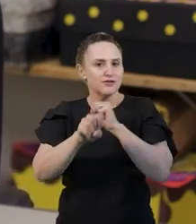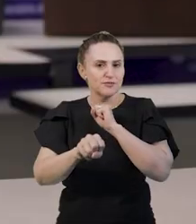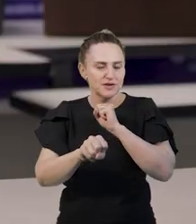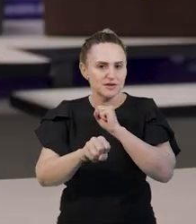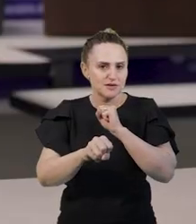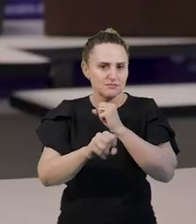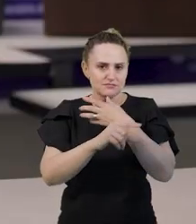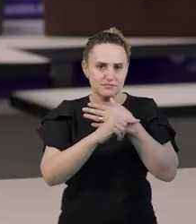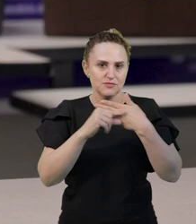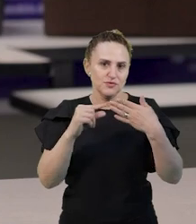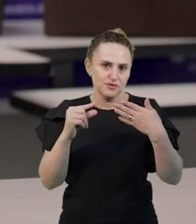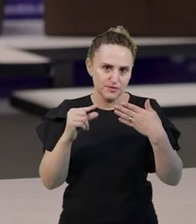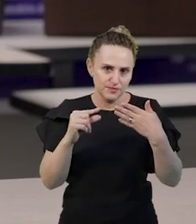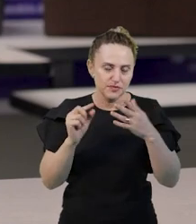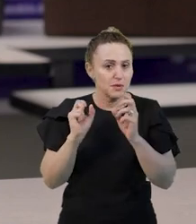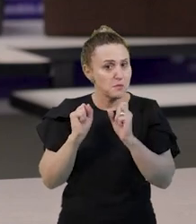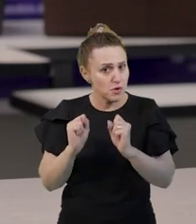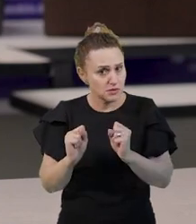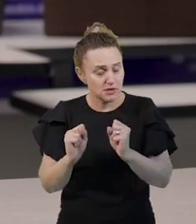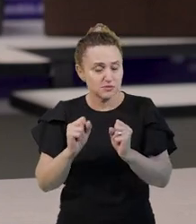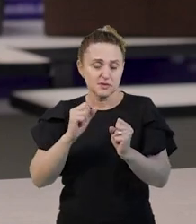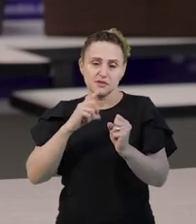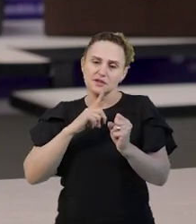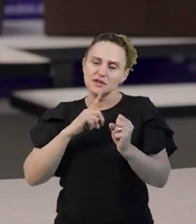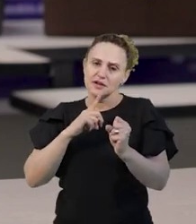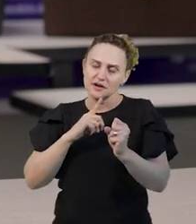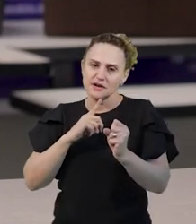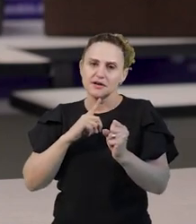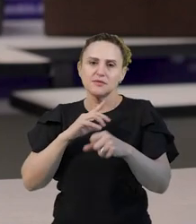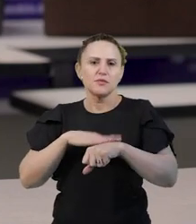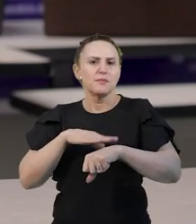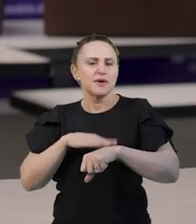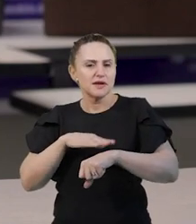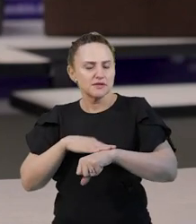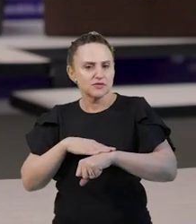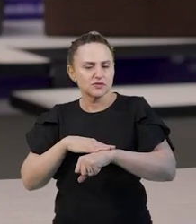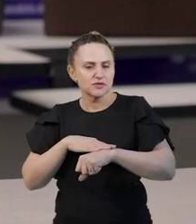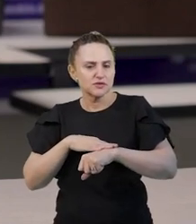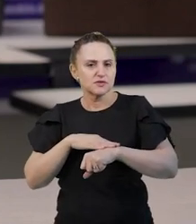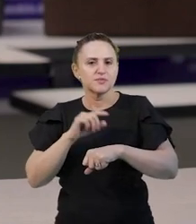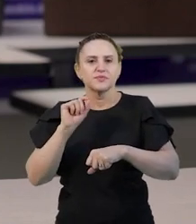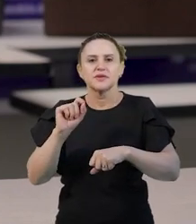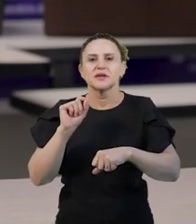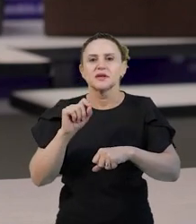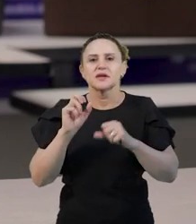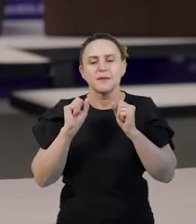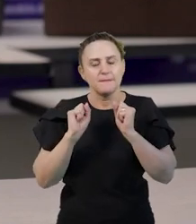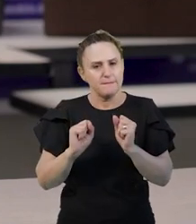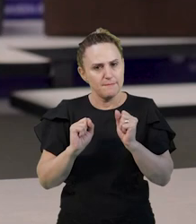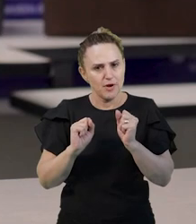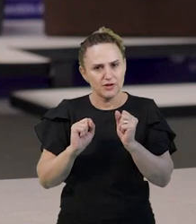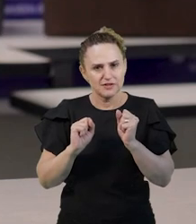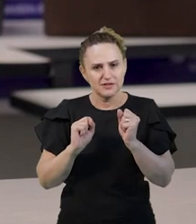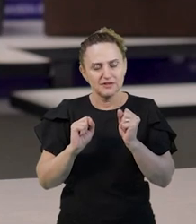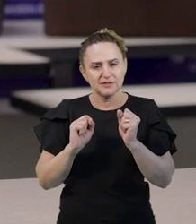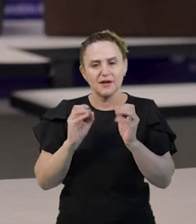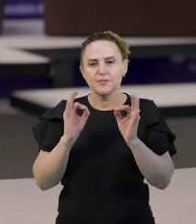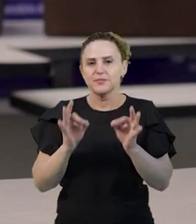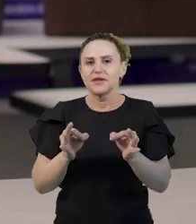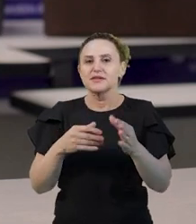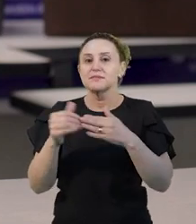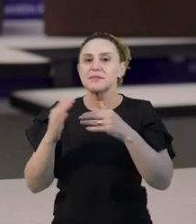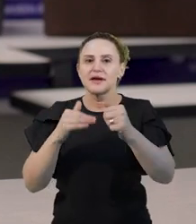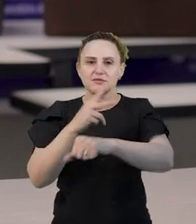também podemos criar momentos em que a função social da escrita possa estar situada nas nossas práticas